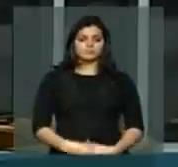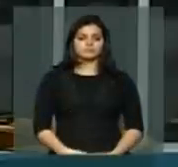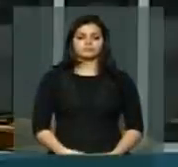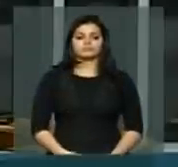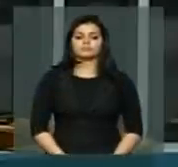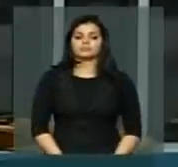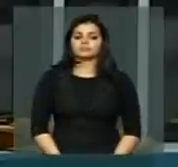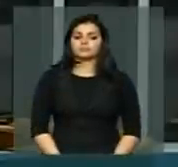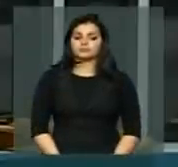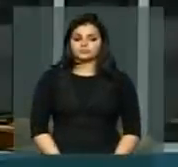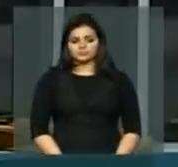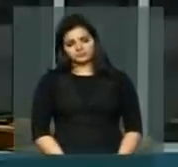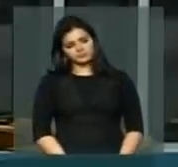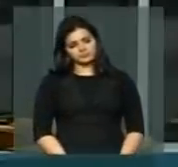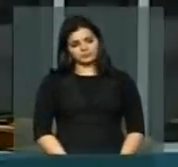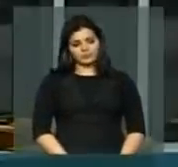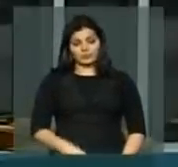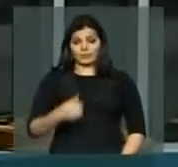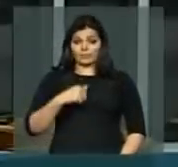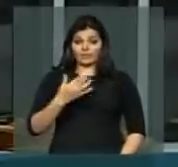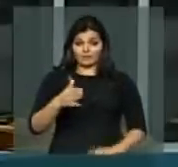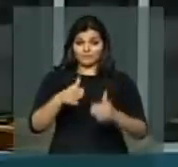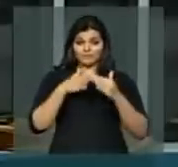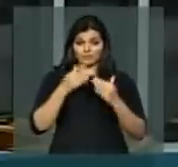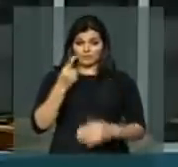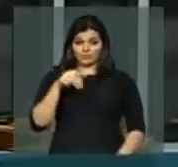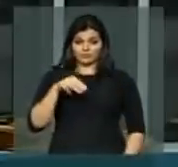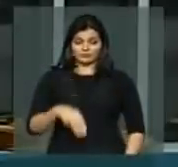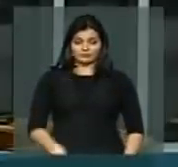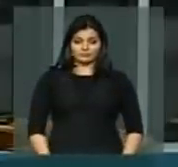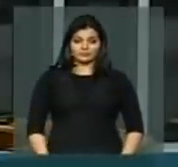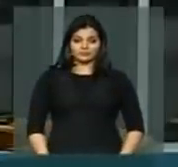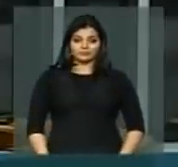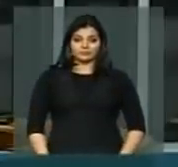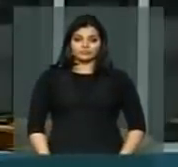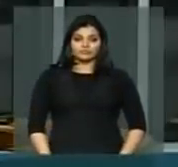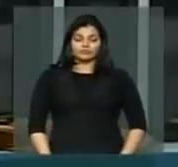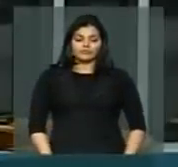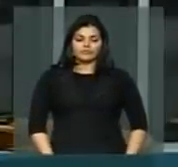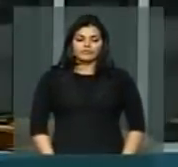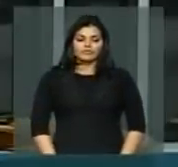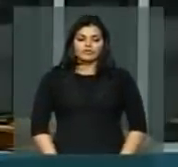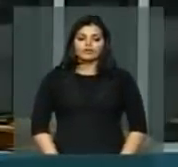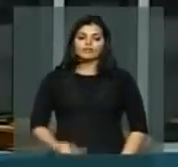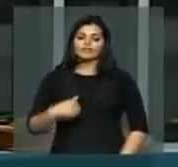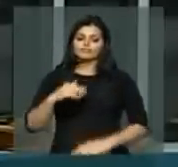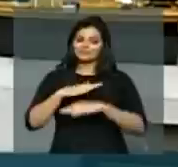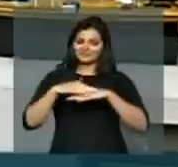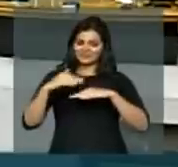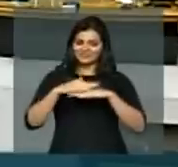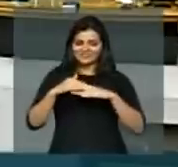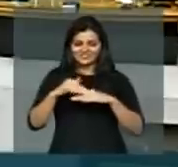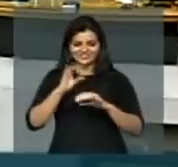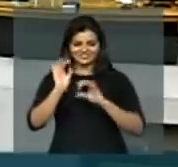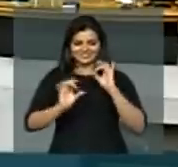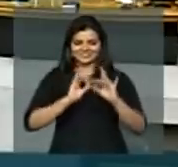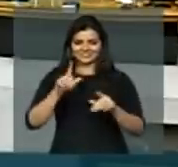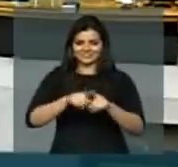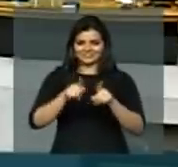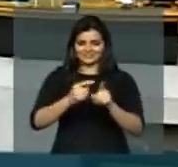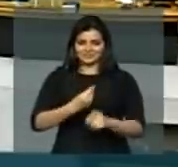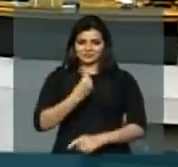Lucena, sem querer interromper, já interrompendo, eu só queria, eu sei que V. Exª tem um carinho especial também, mas é porque nós temos aqui na nossa galeria